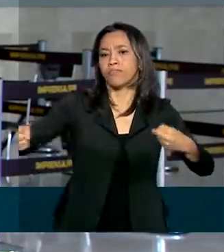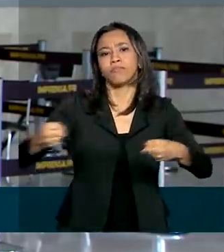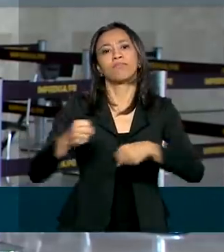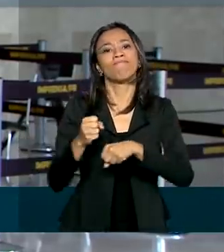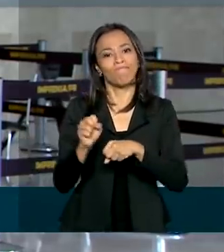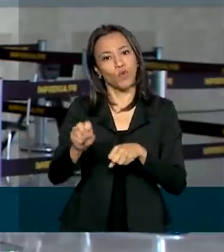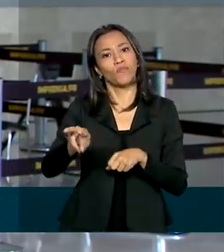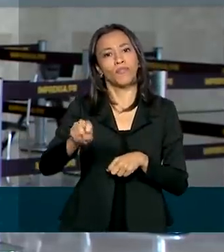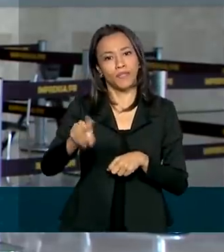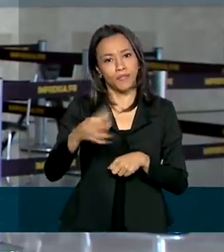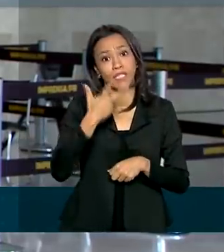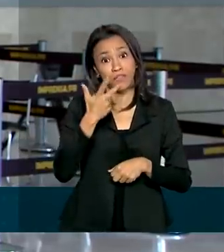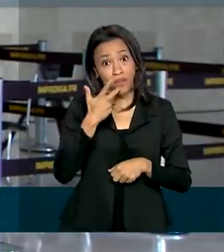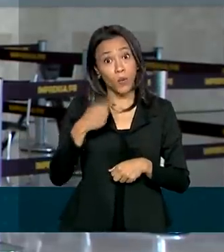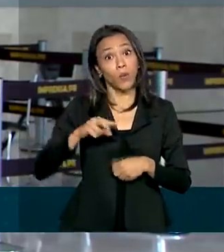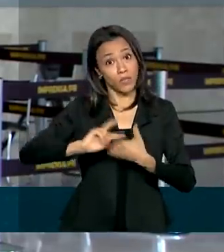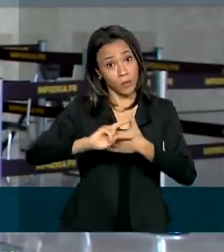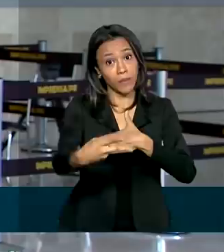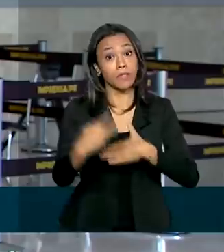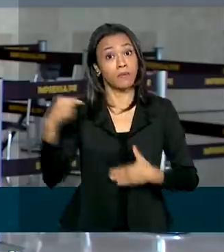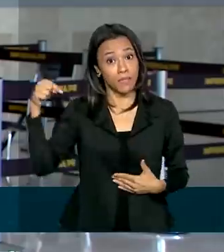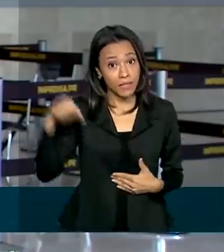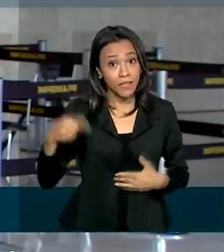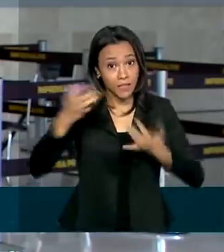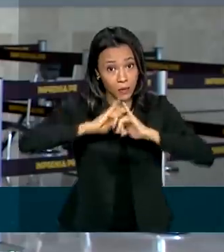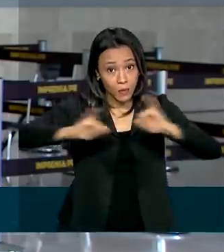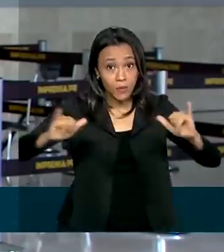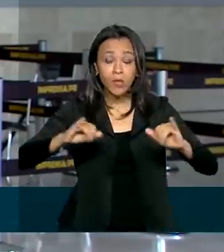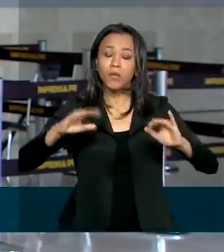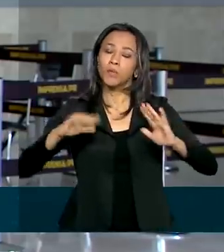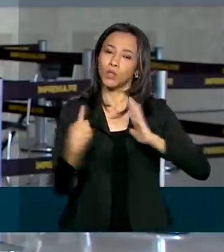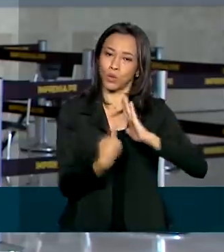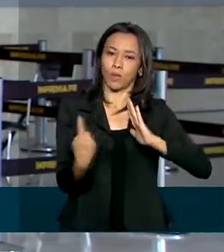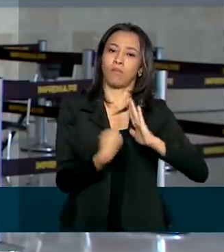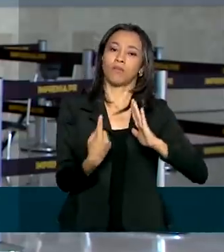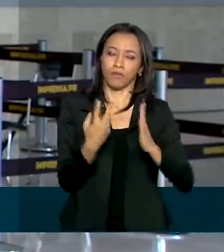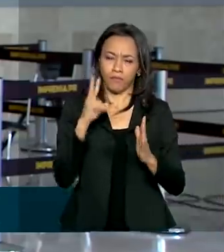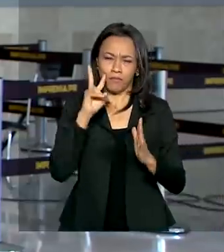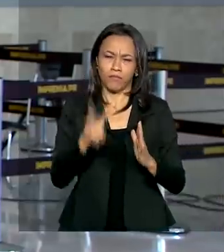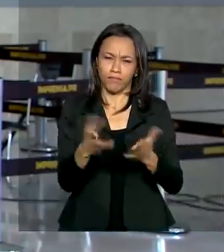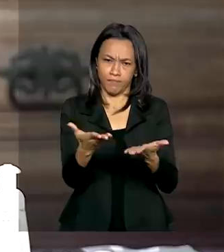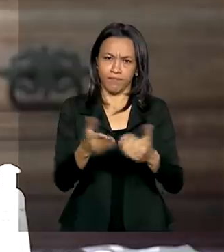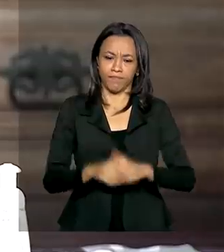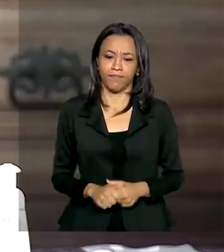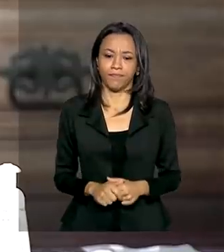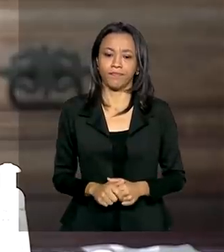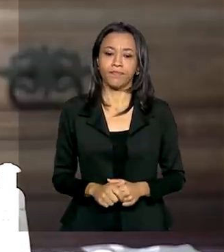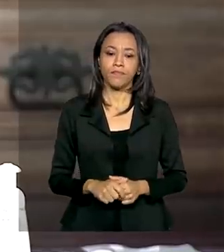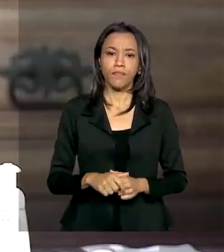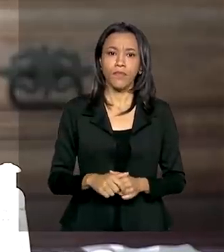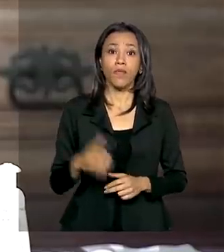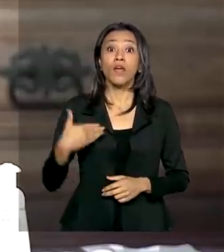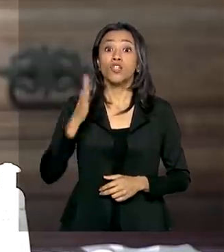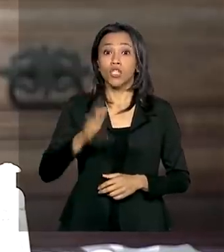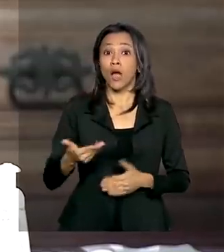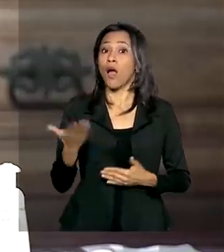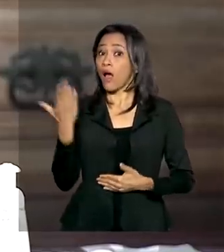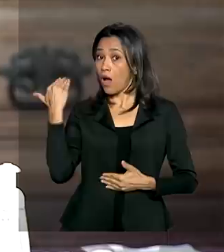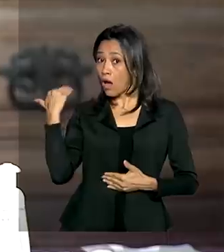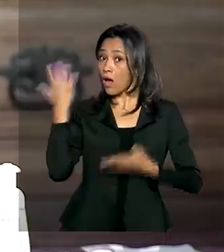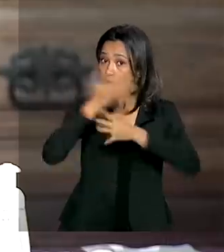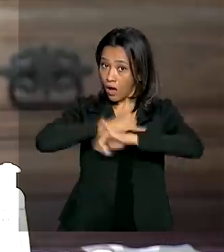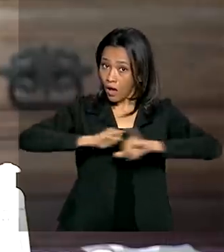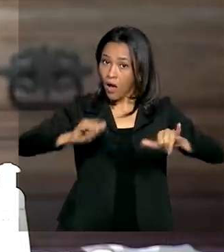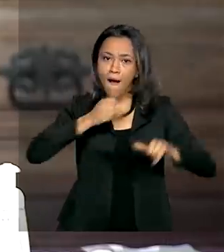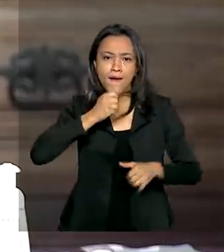desse anúncio nas medidas de isolamento social. Vamos ver. Foi noticiado ontem, também de forma não